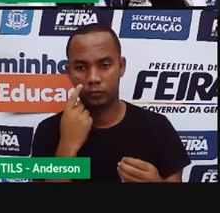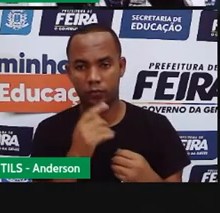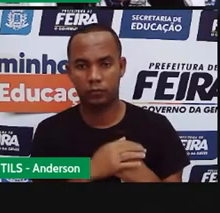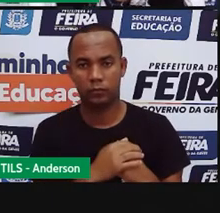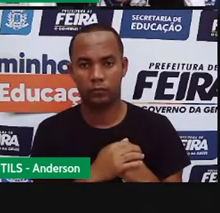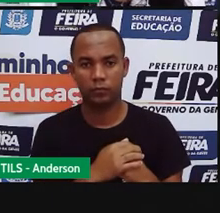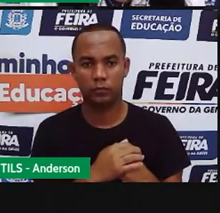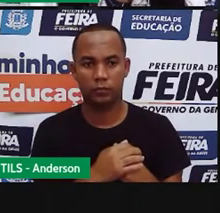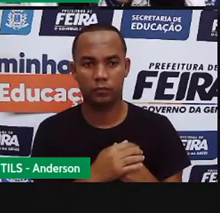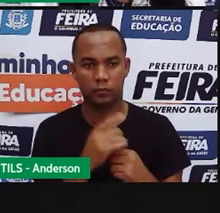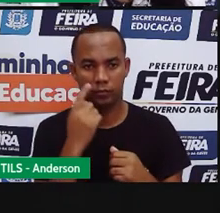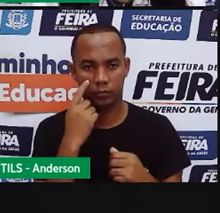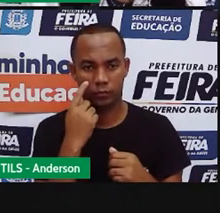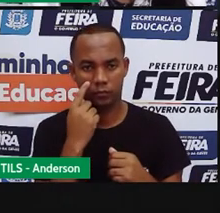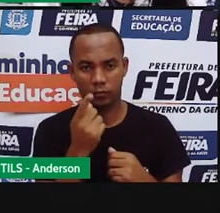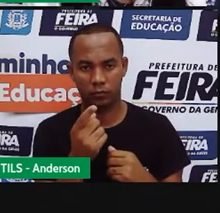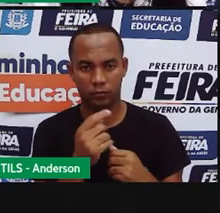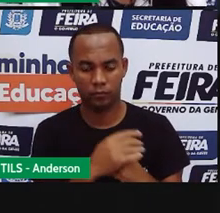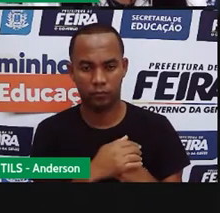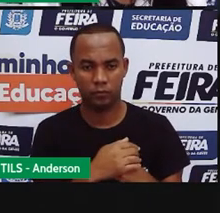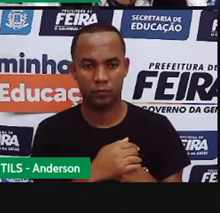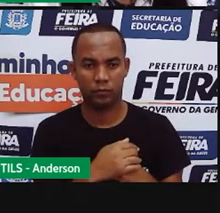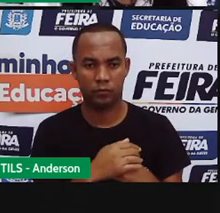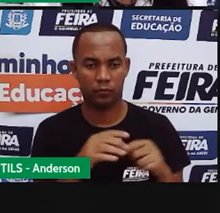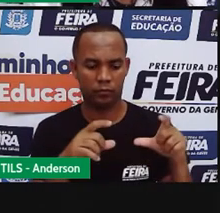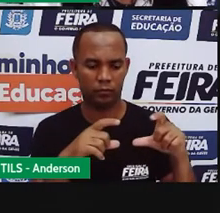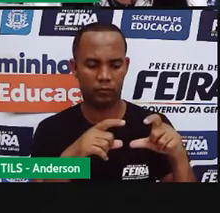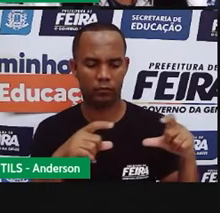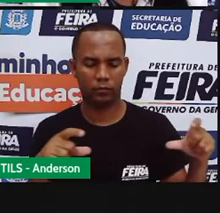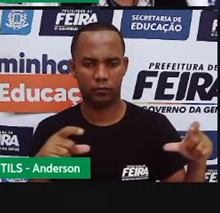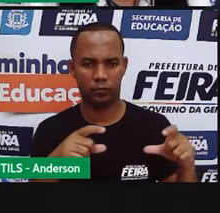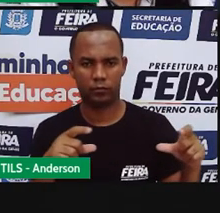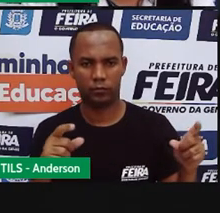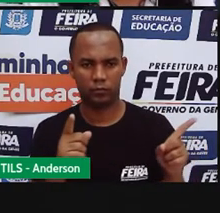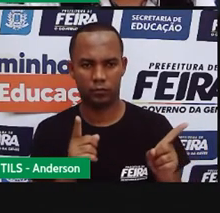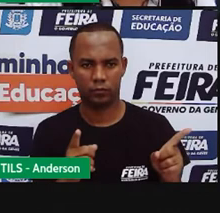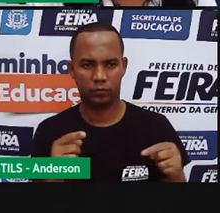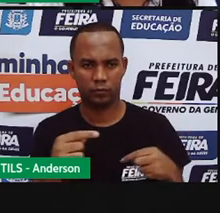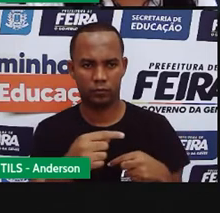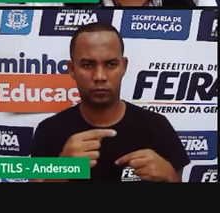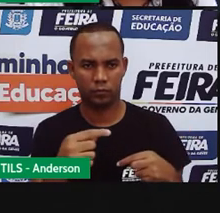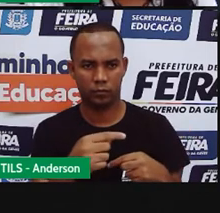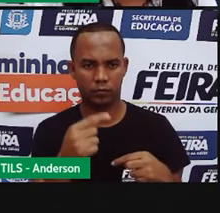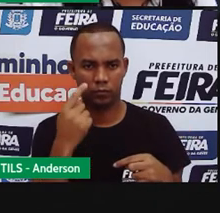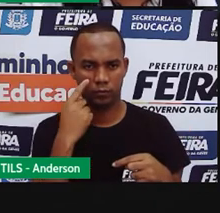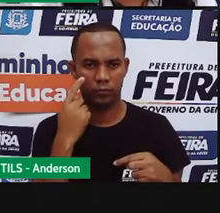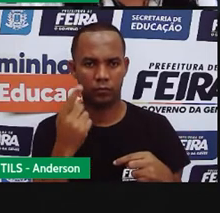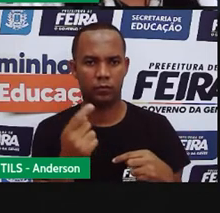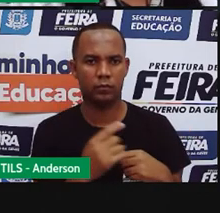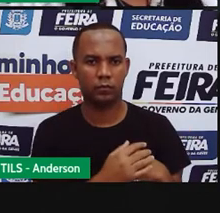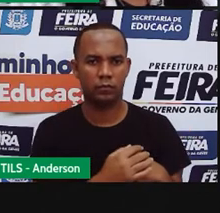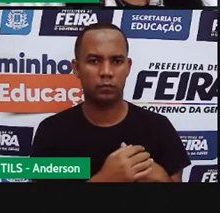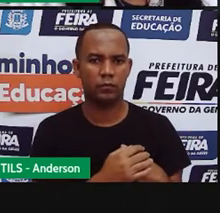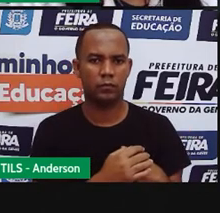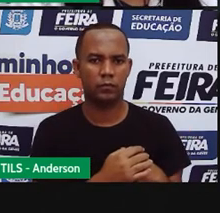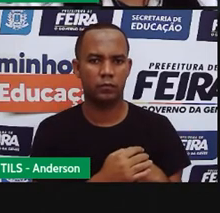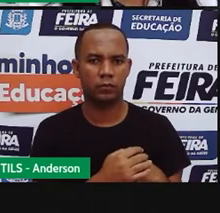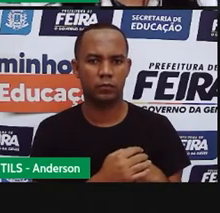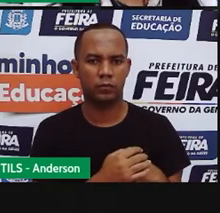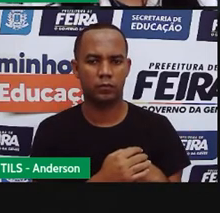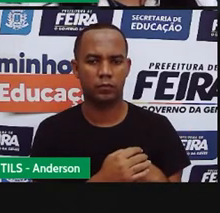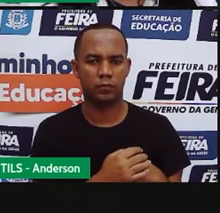no caso dessas coisas aqui, tijolo de adoro, o termo que eles usam lá, que